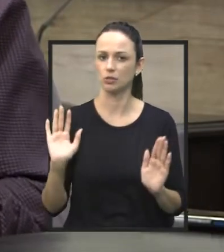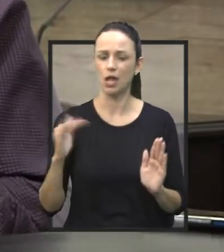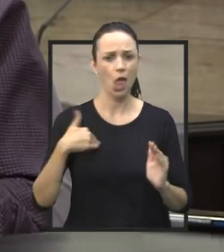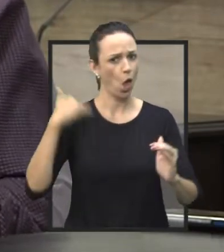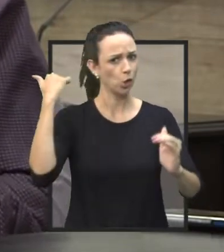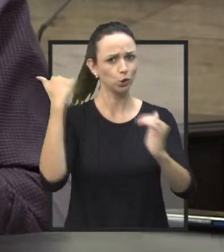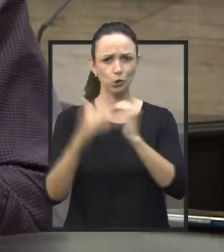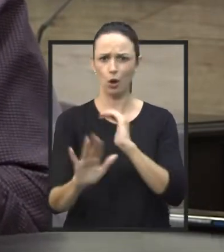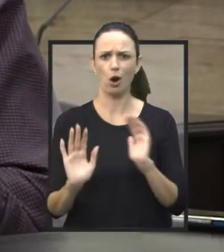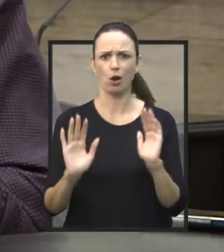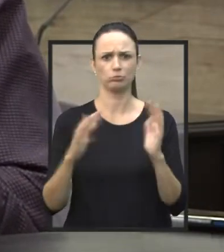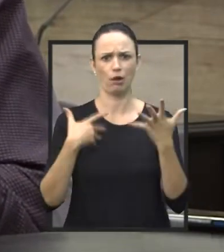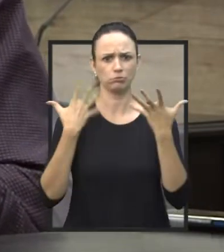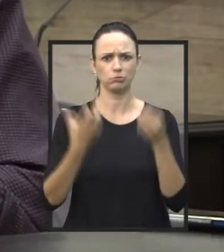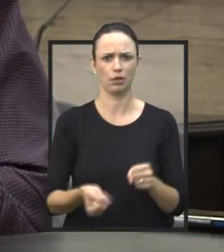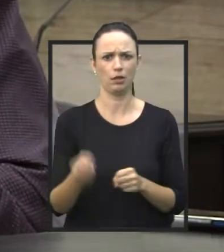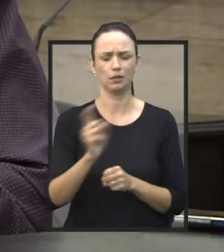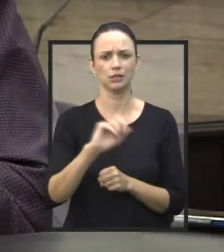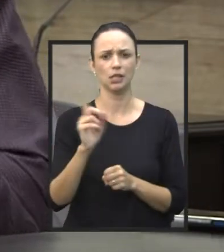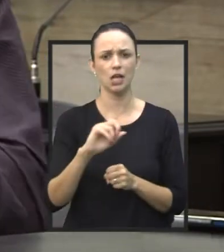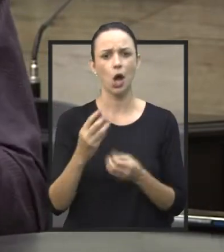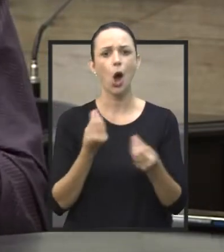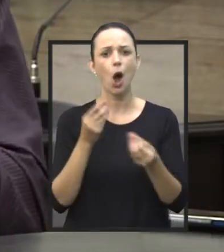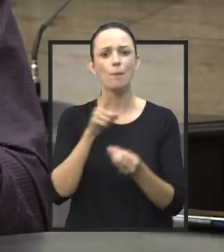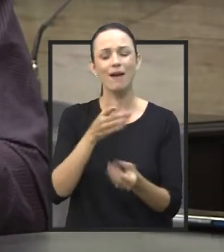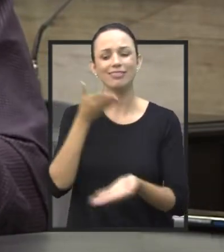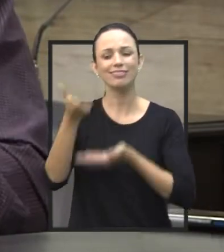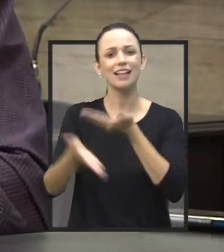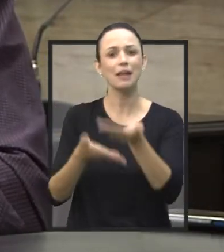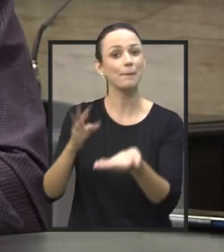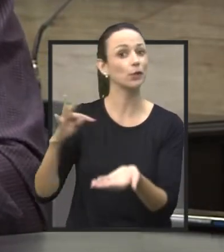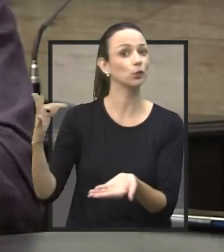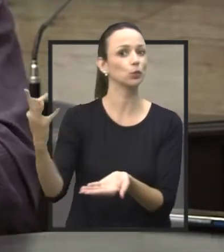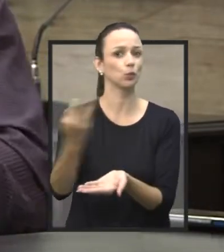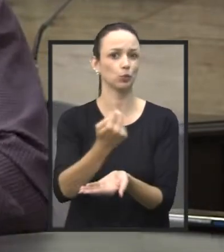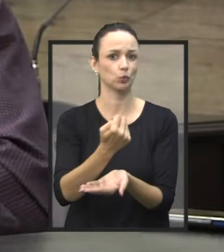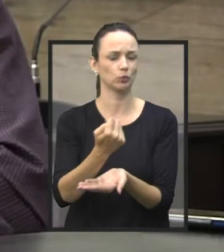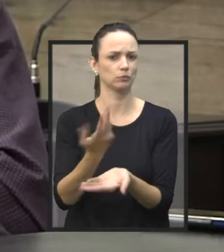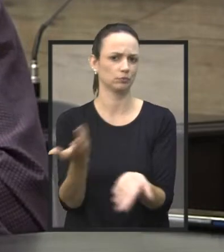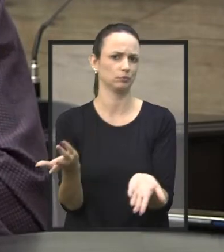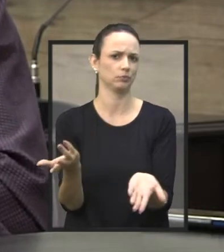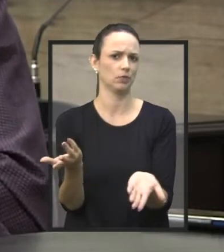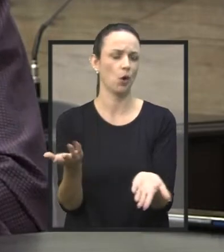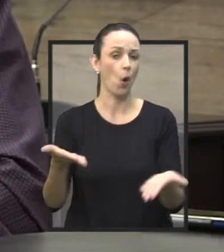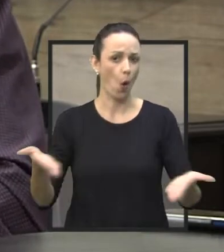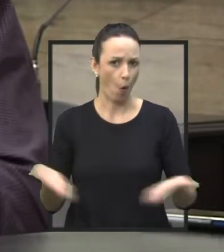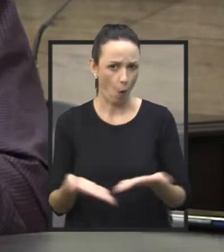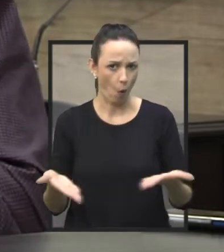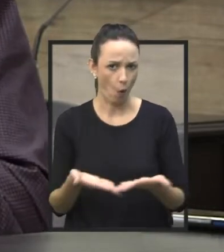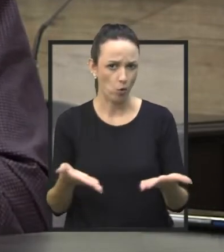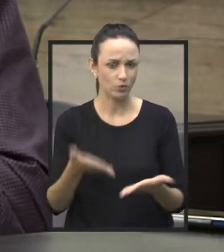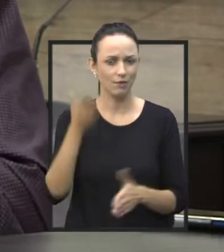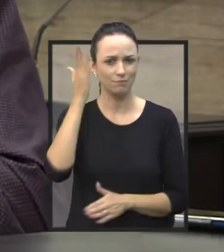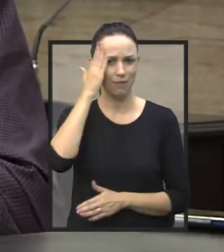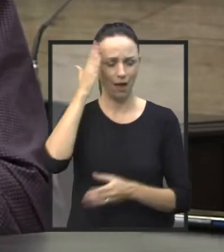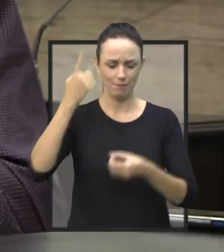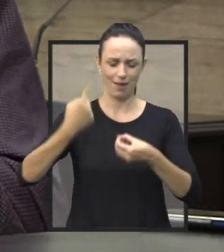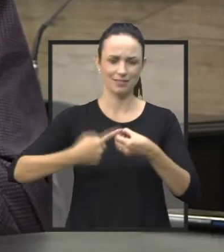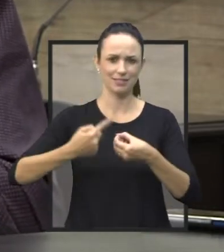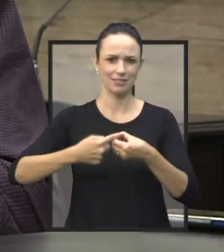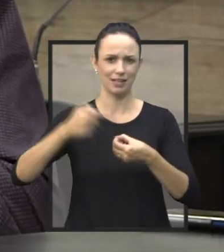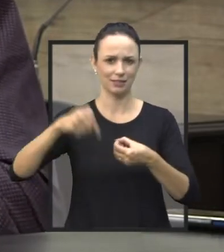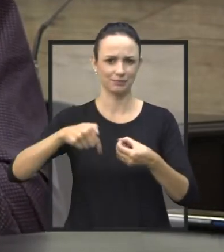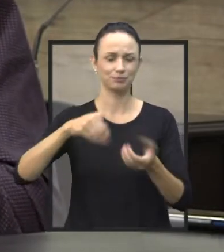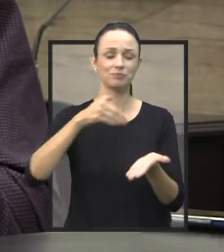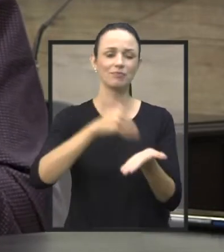totalmente da forma como são tratados todos, porque espera aí, hoje a gente sabe que a cidade, a